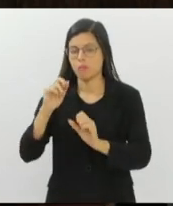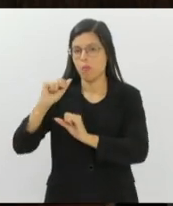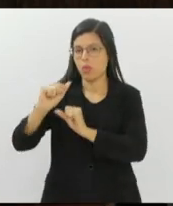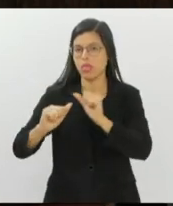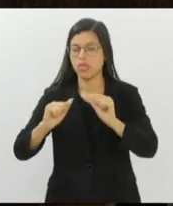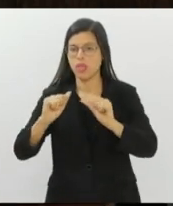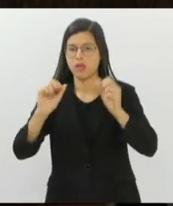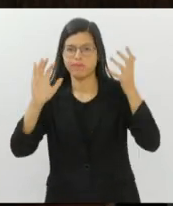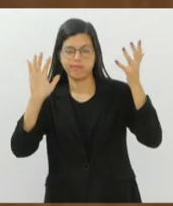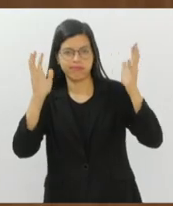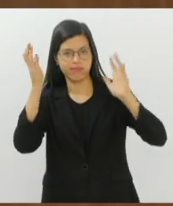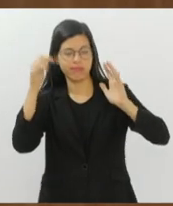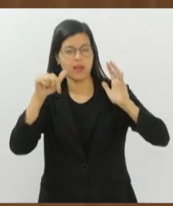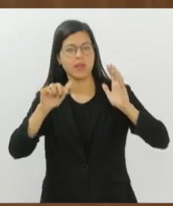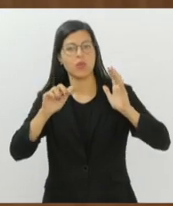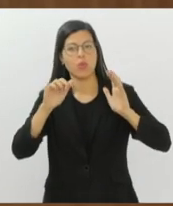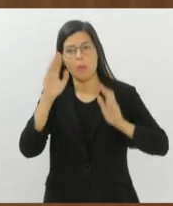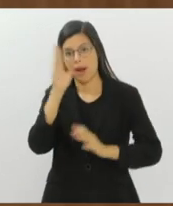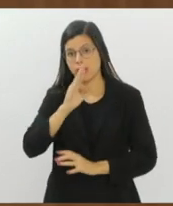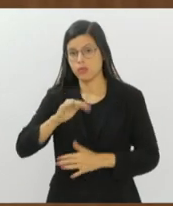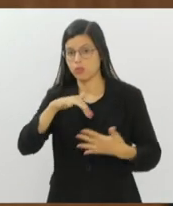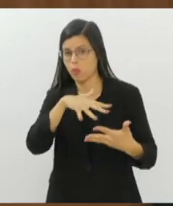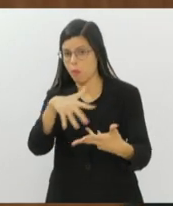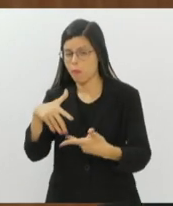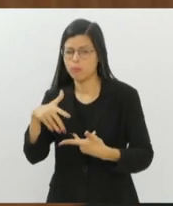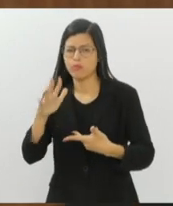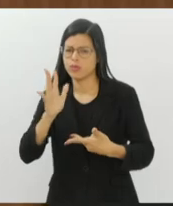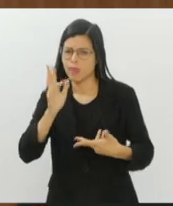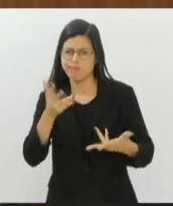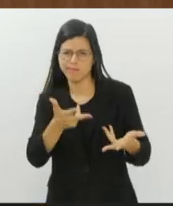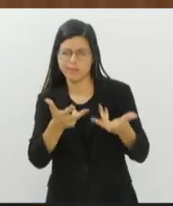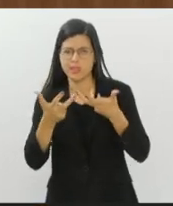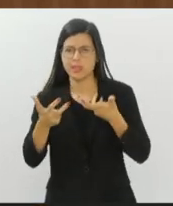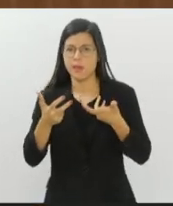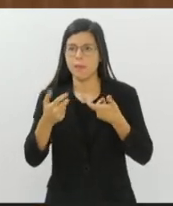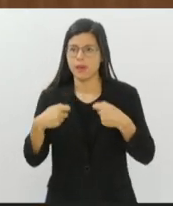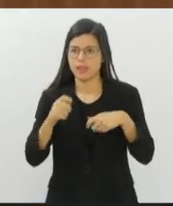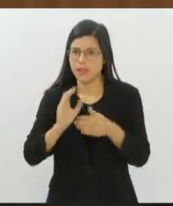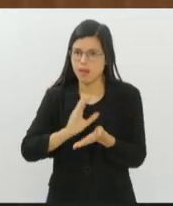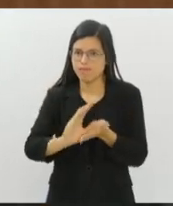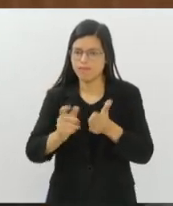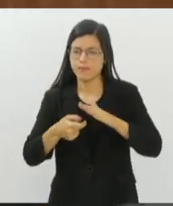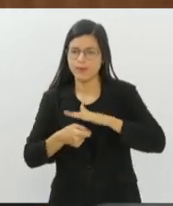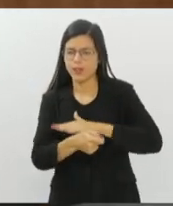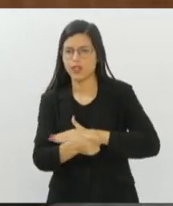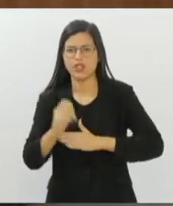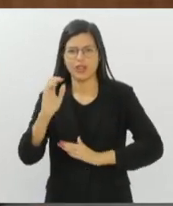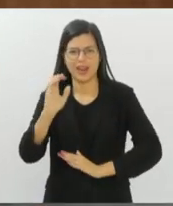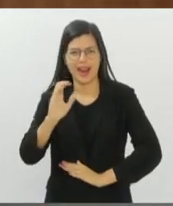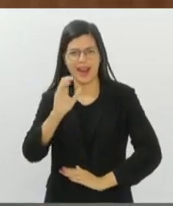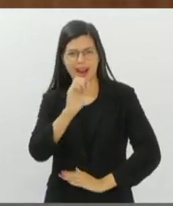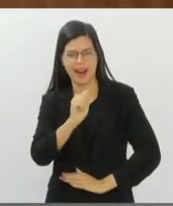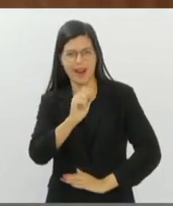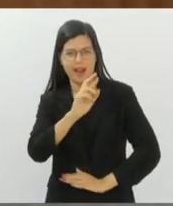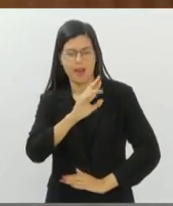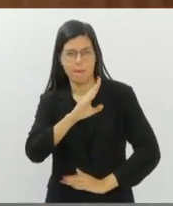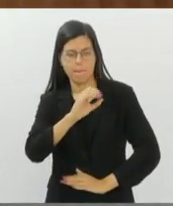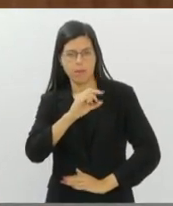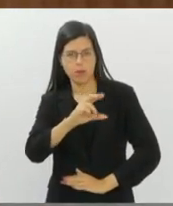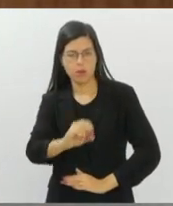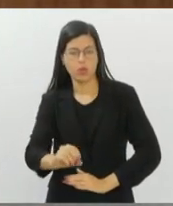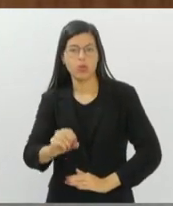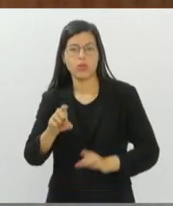mundo já são visíveis. Investir no mercado de carbono e em energia limpa é uma solução para o desenvolvimento